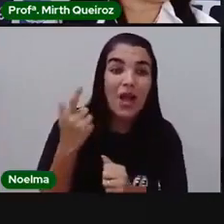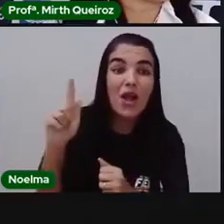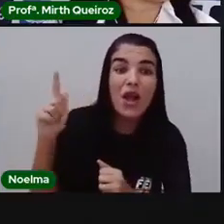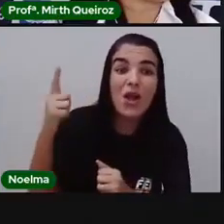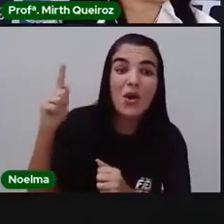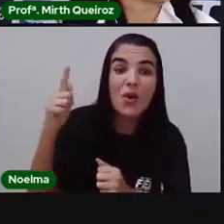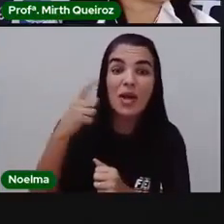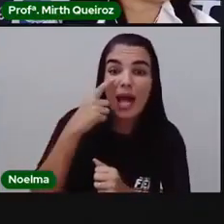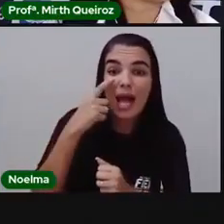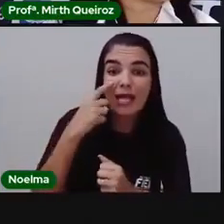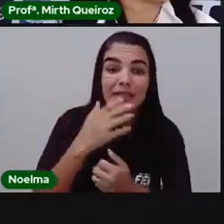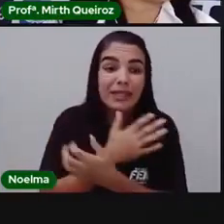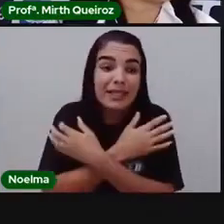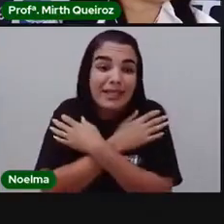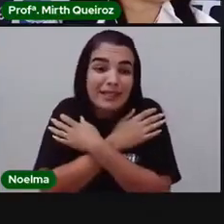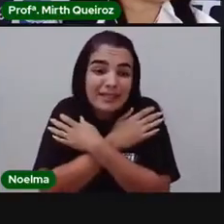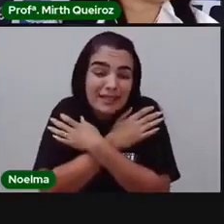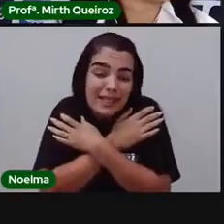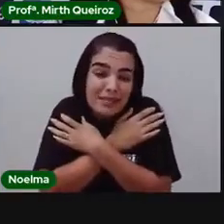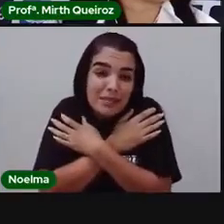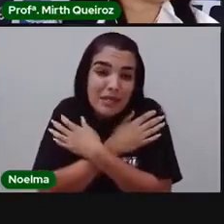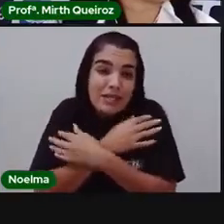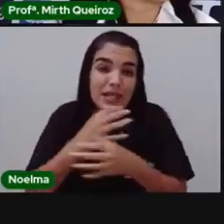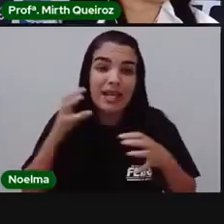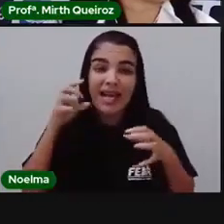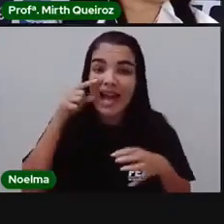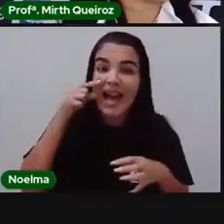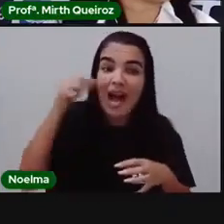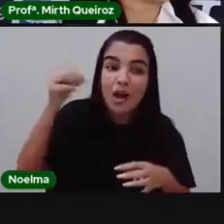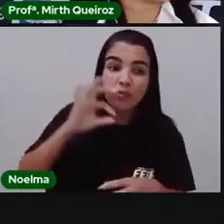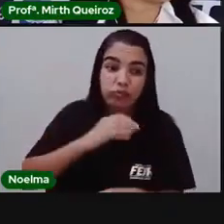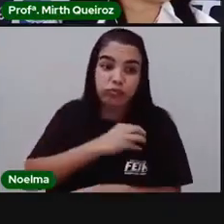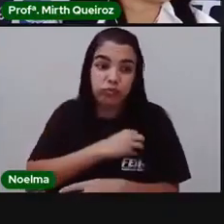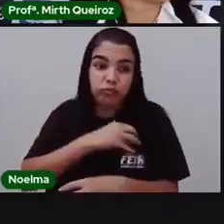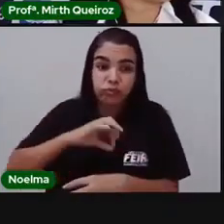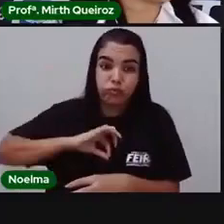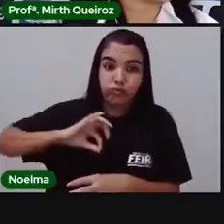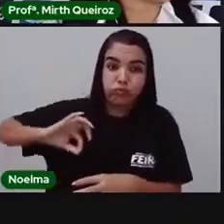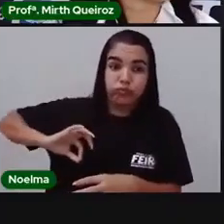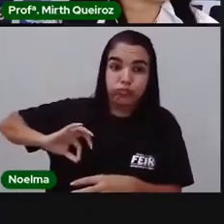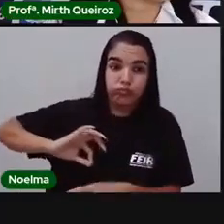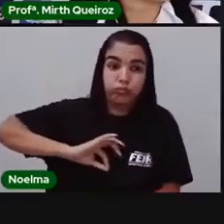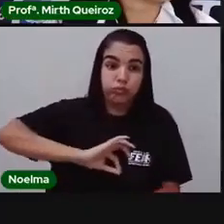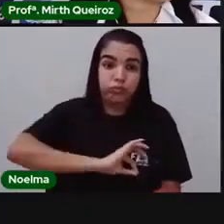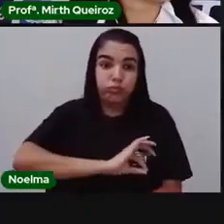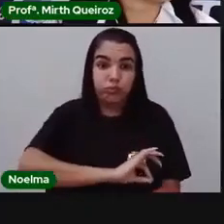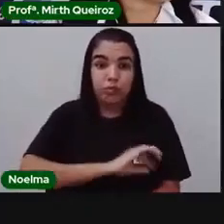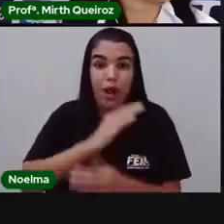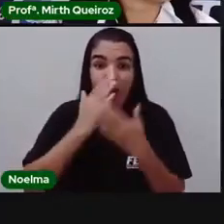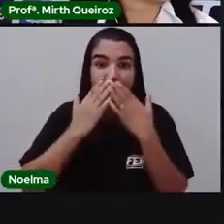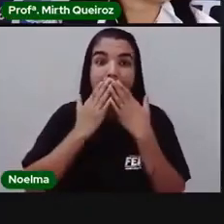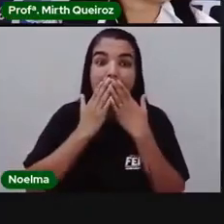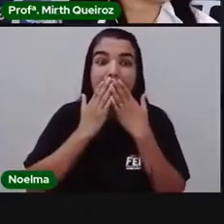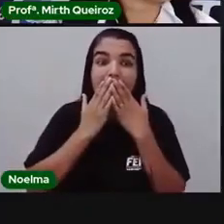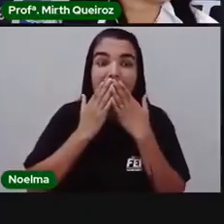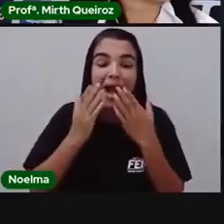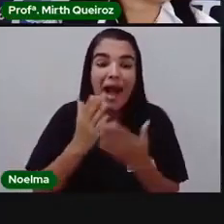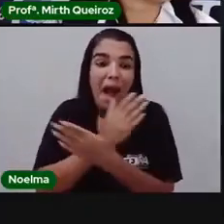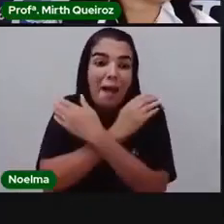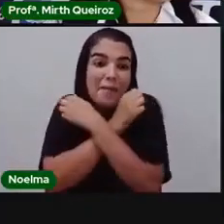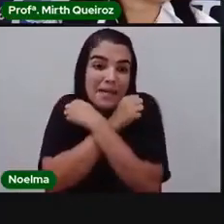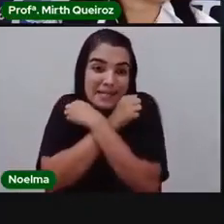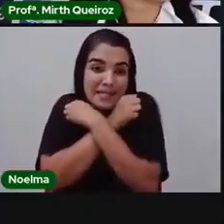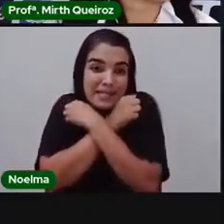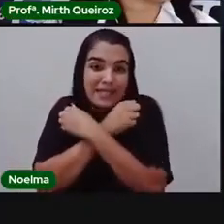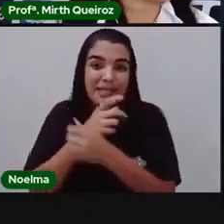garoto chamou atenção nas redes sociais após seu pai divulgar uma foto onde ele toma banho e abraça onças pintadas, suas amigas desde que